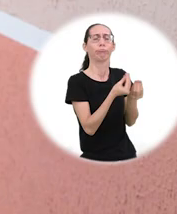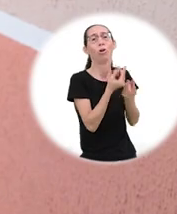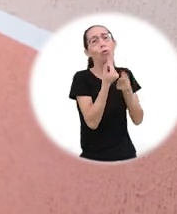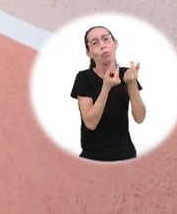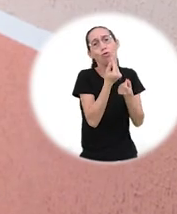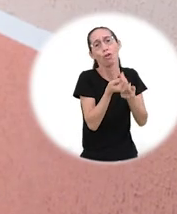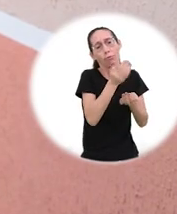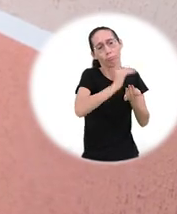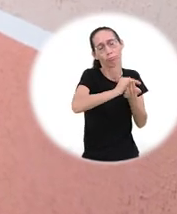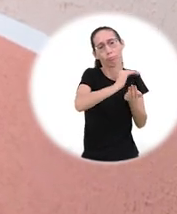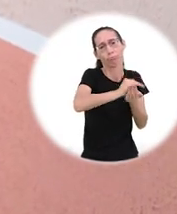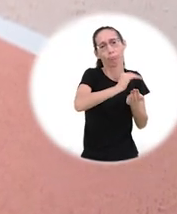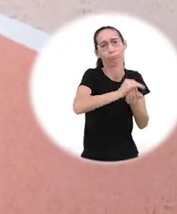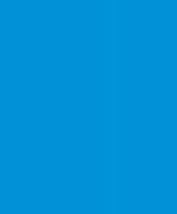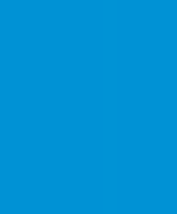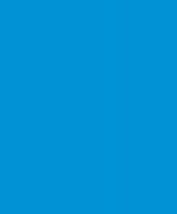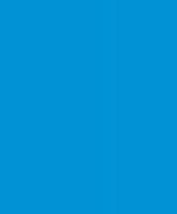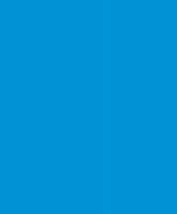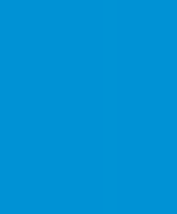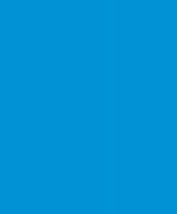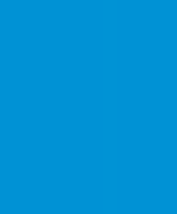Venha, vamos participar!